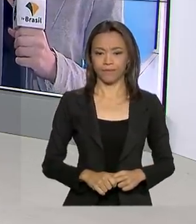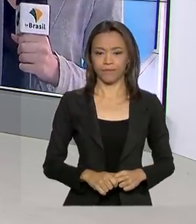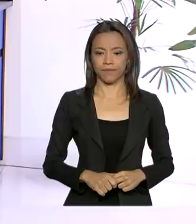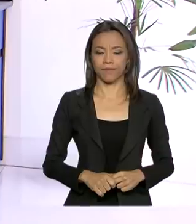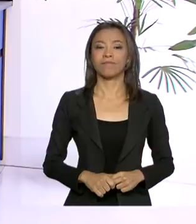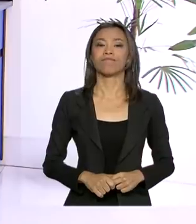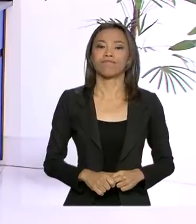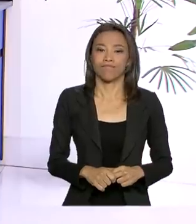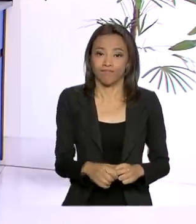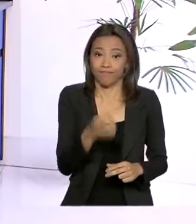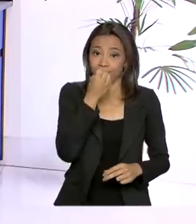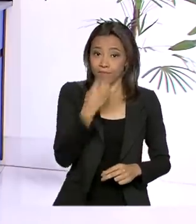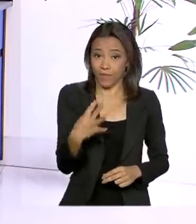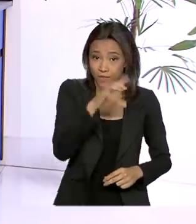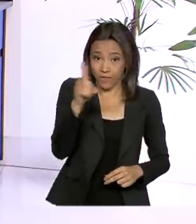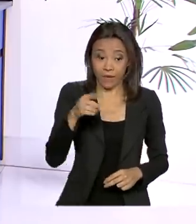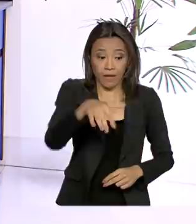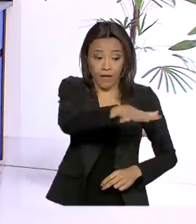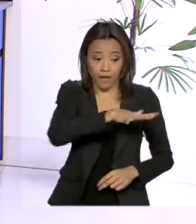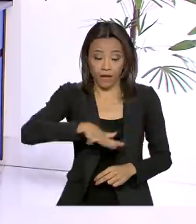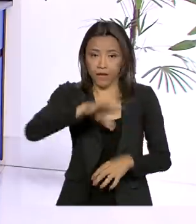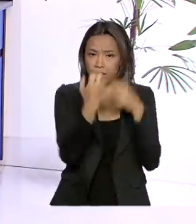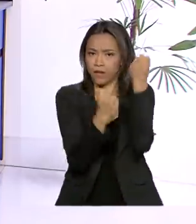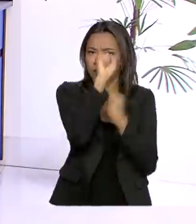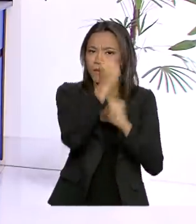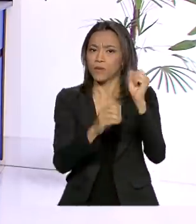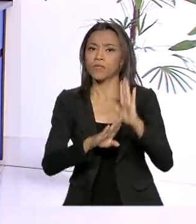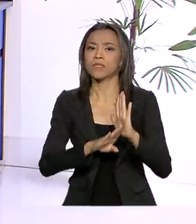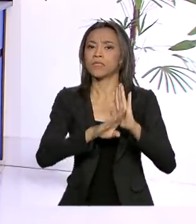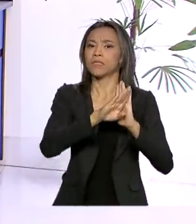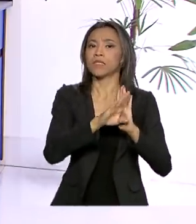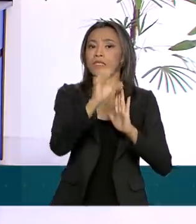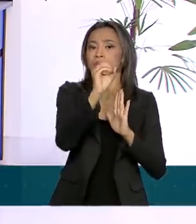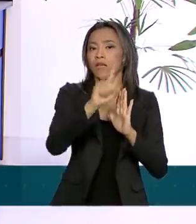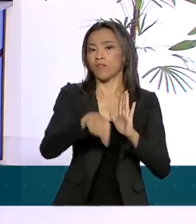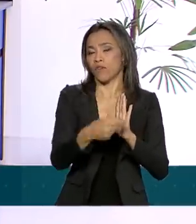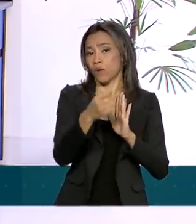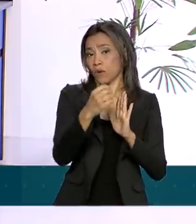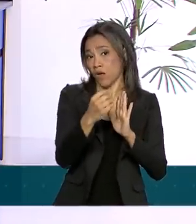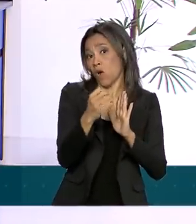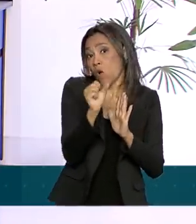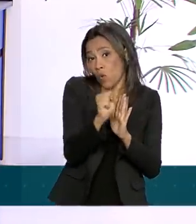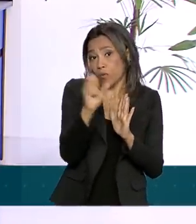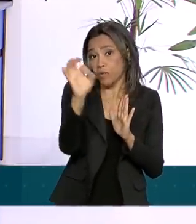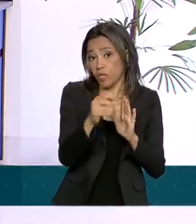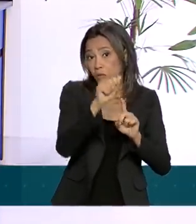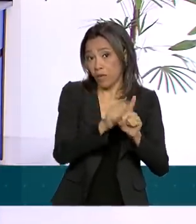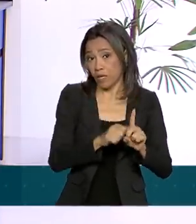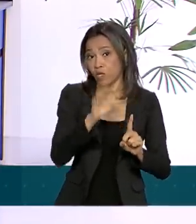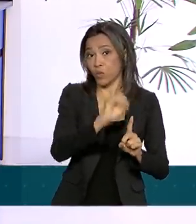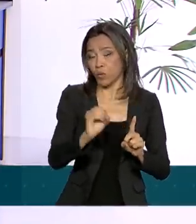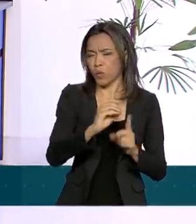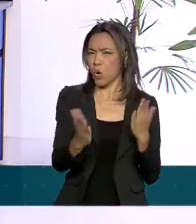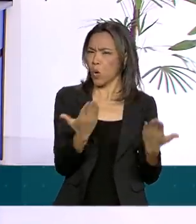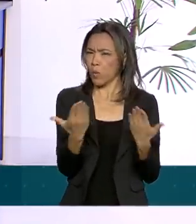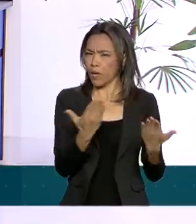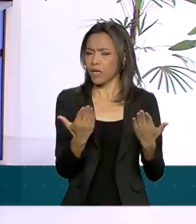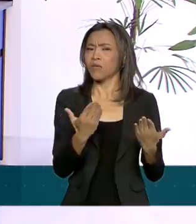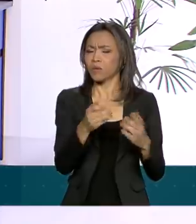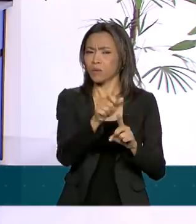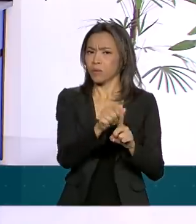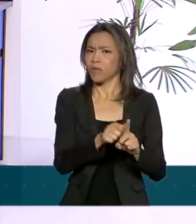Bom dia, Renata. O setor industrial teve crescimento de 0,8% em outubro, na comparação com o mês anterior.